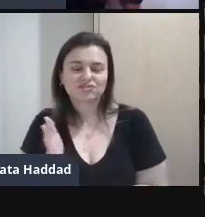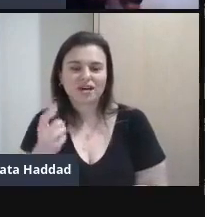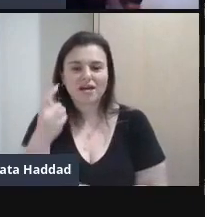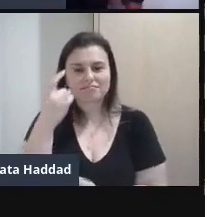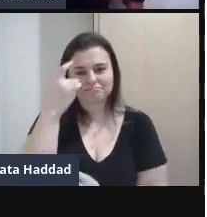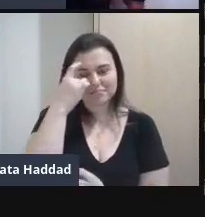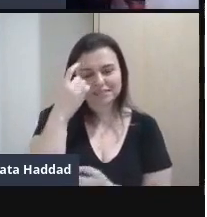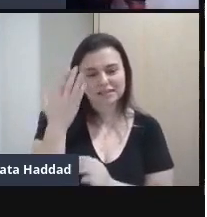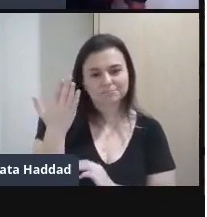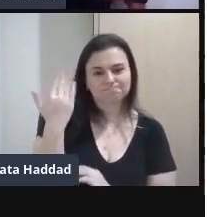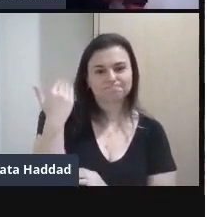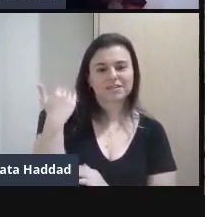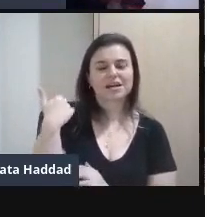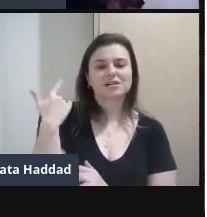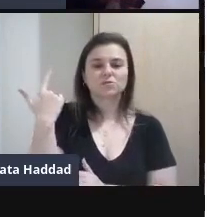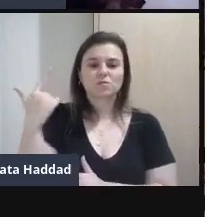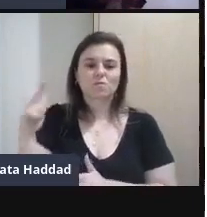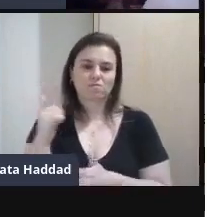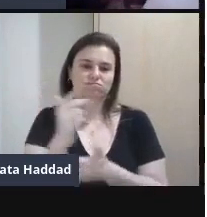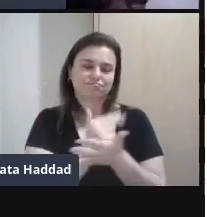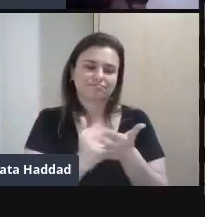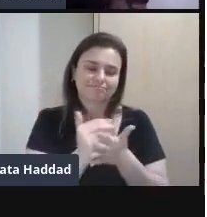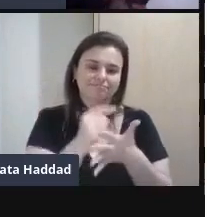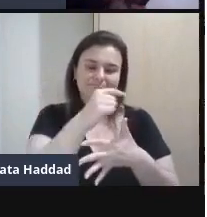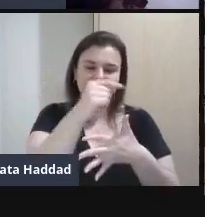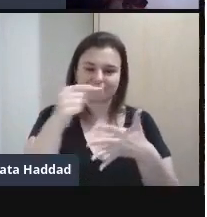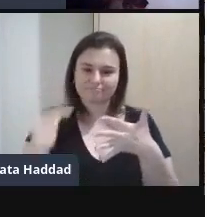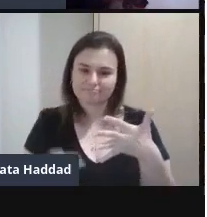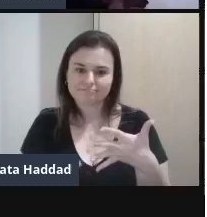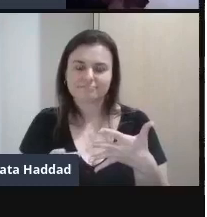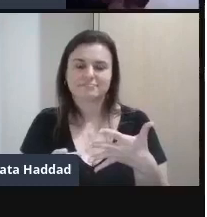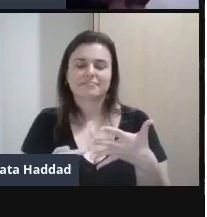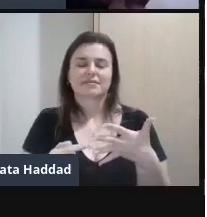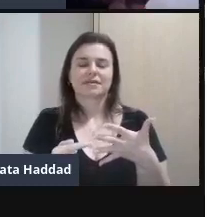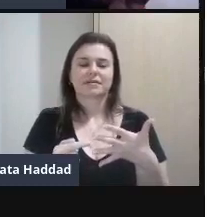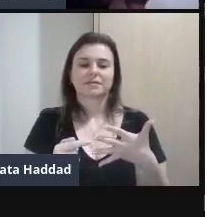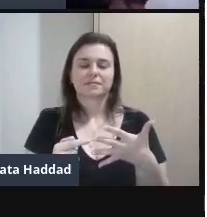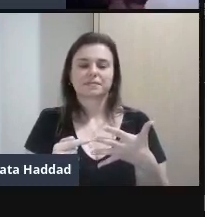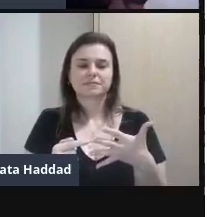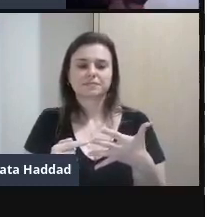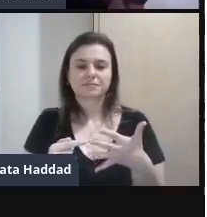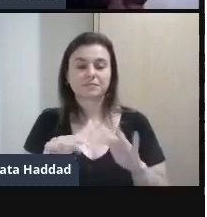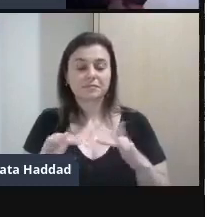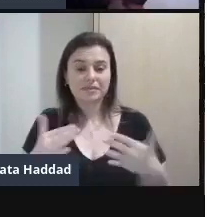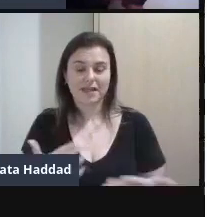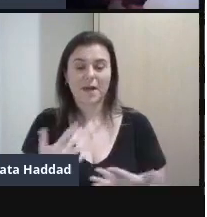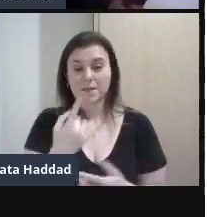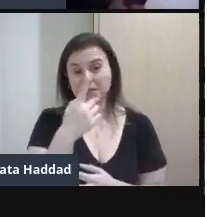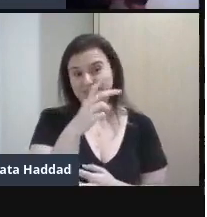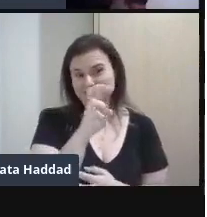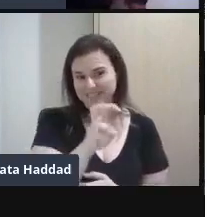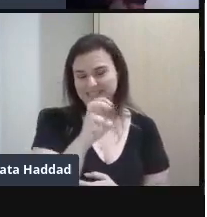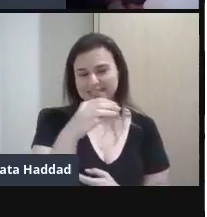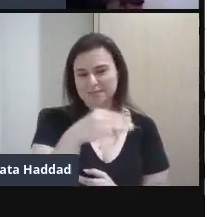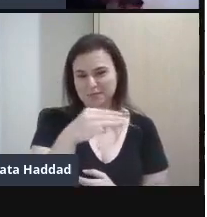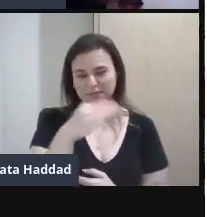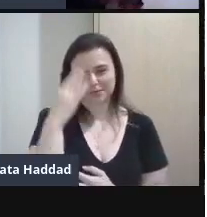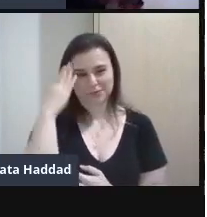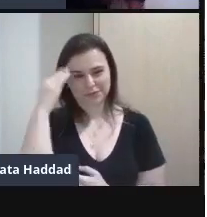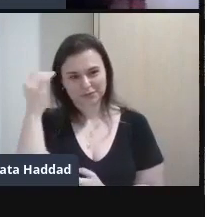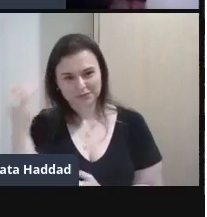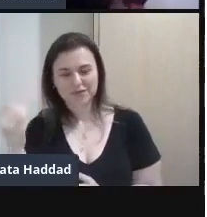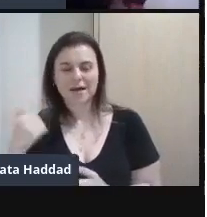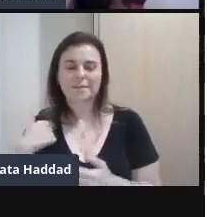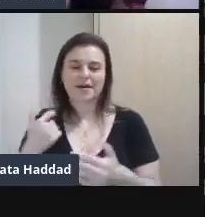NGWR Ou já vinha sendo Trabalhado com Marcel Duchamp E esse consumismo E os 15 minutos De fama A gente percebe